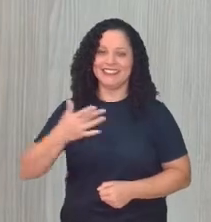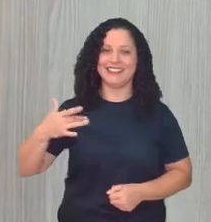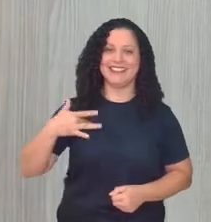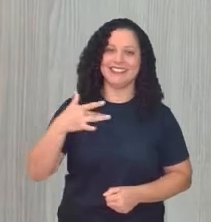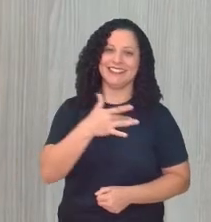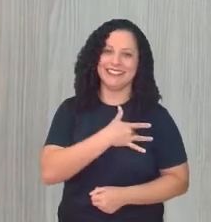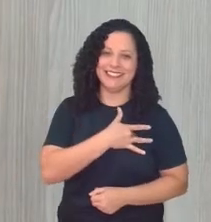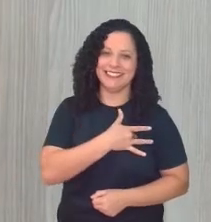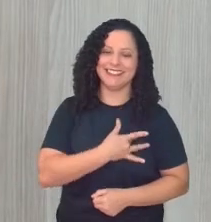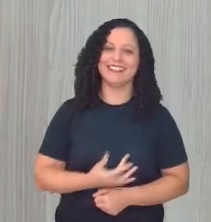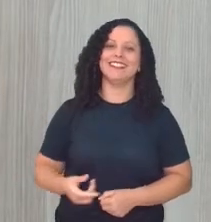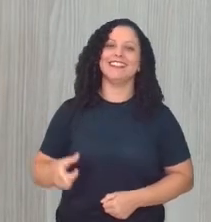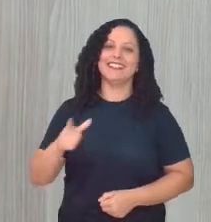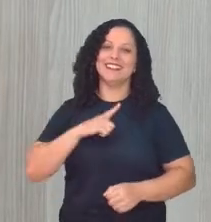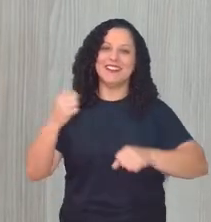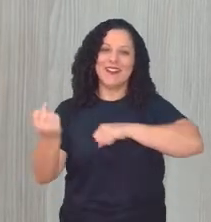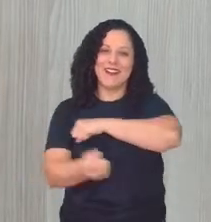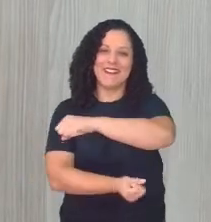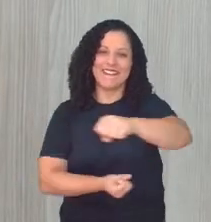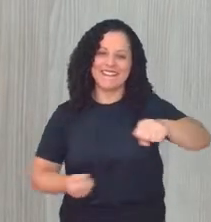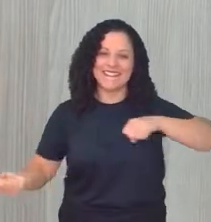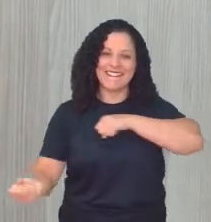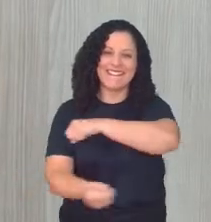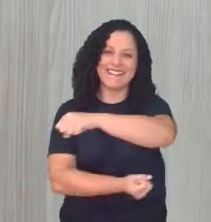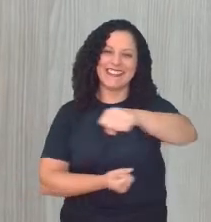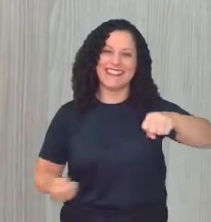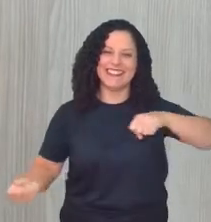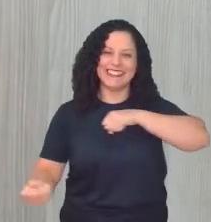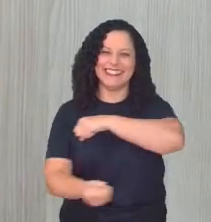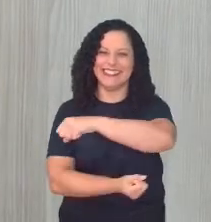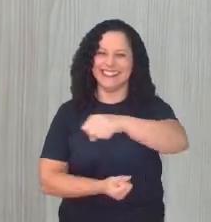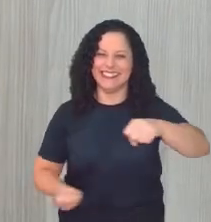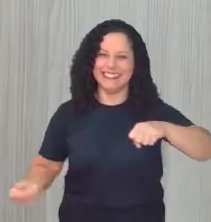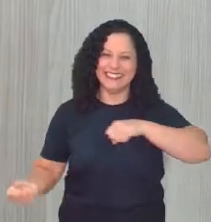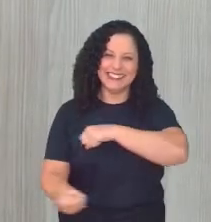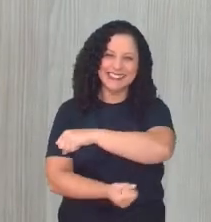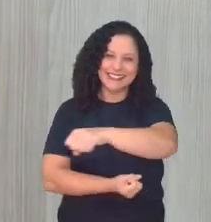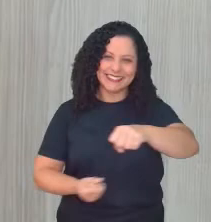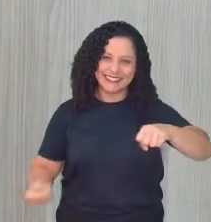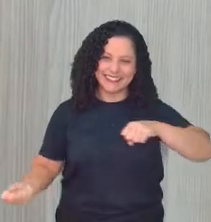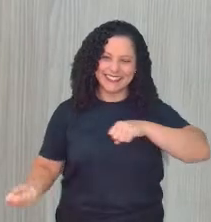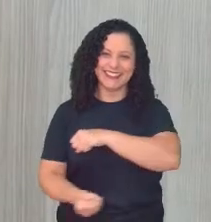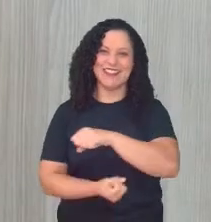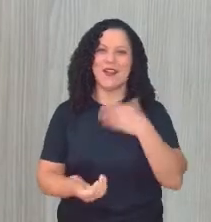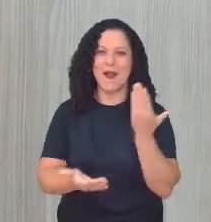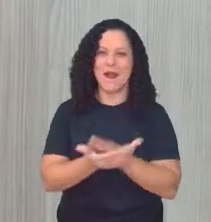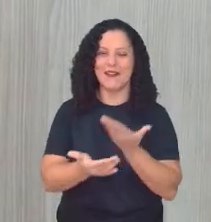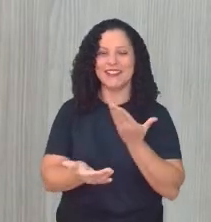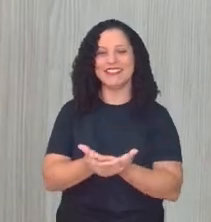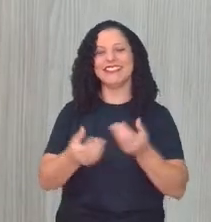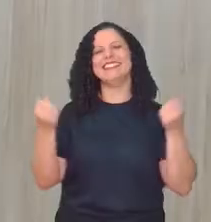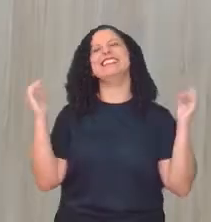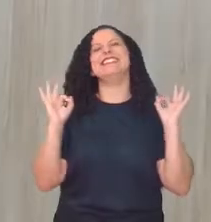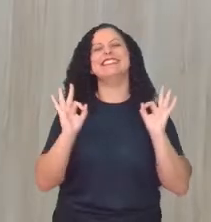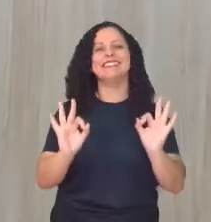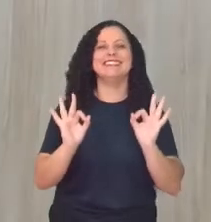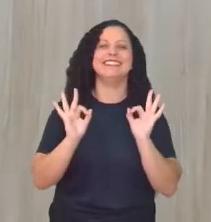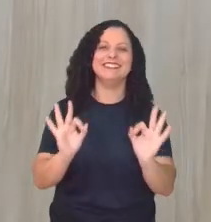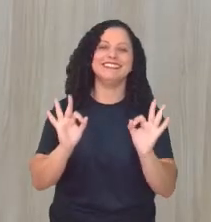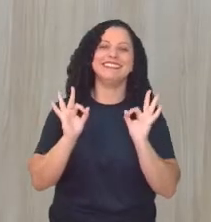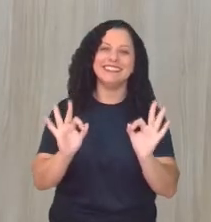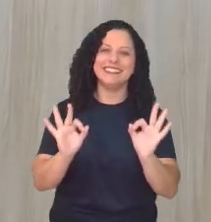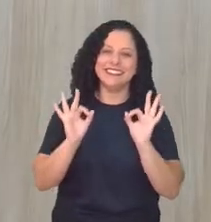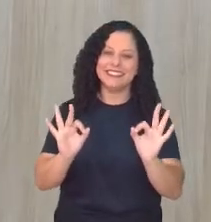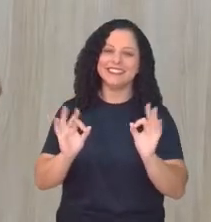vida mais sustentável, Sétimo Mano. Vamos embora para mais uma aula, show! Vai virar